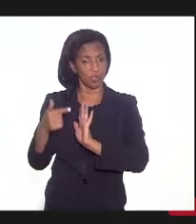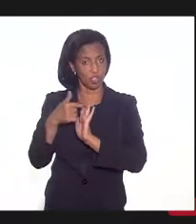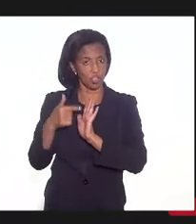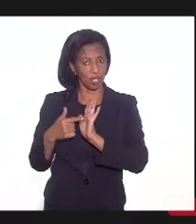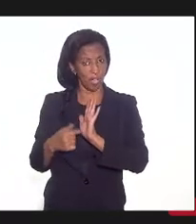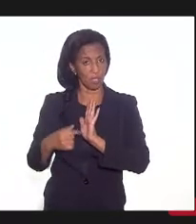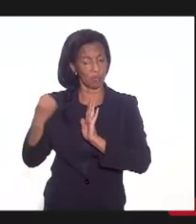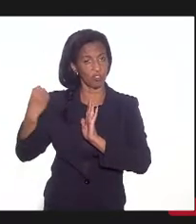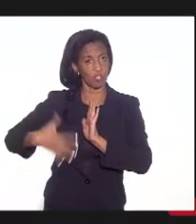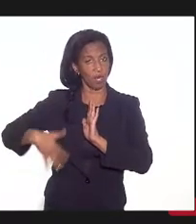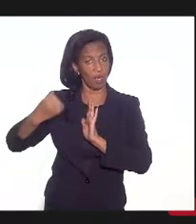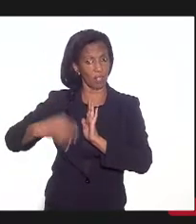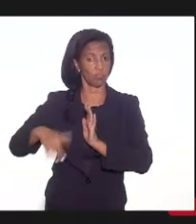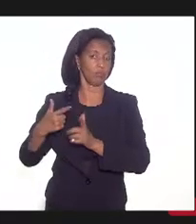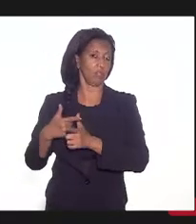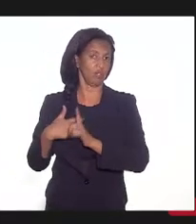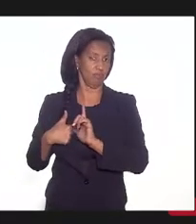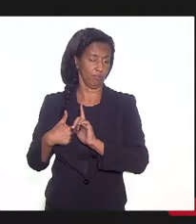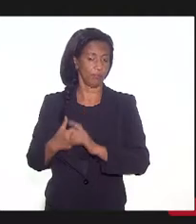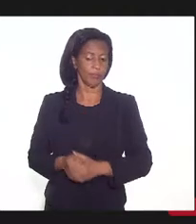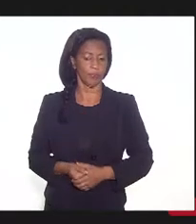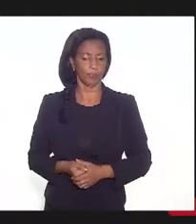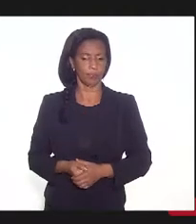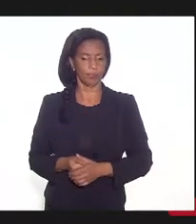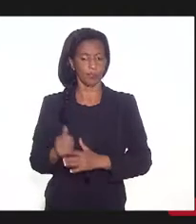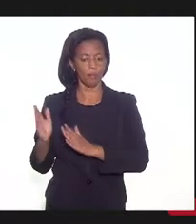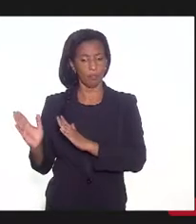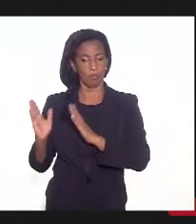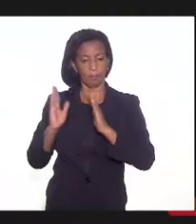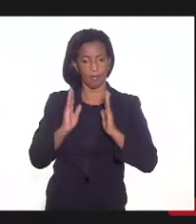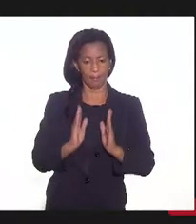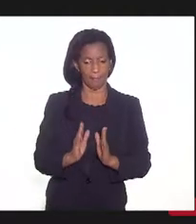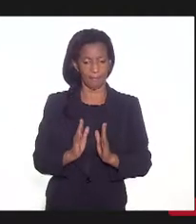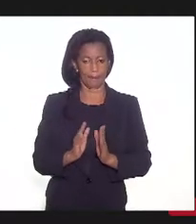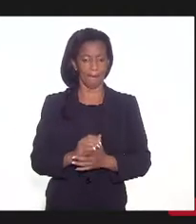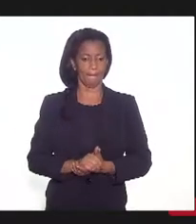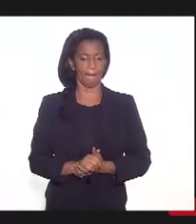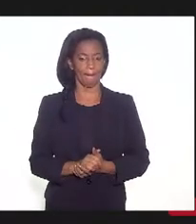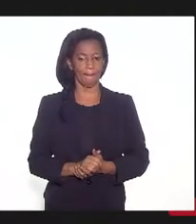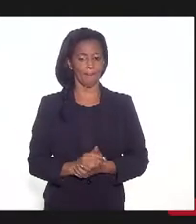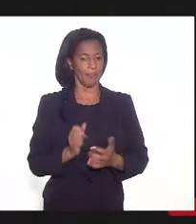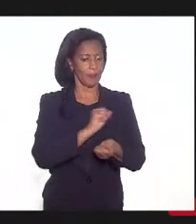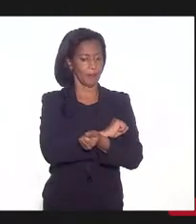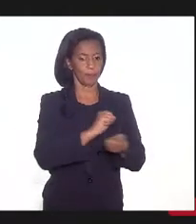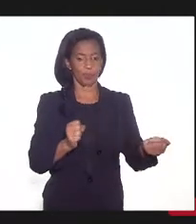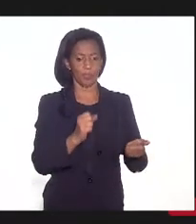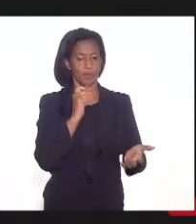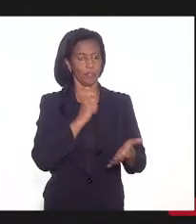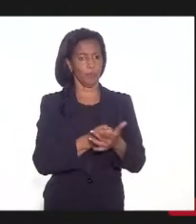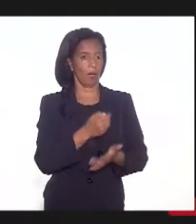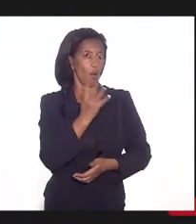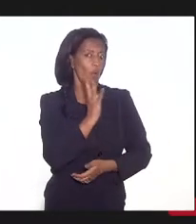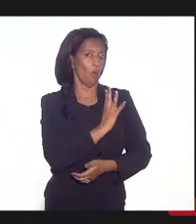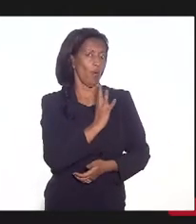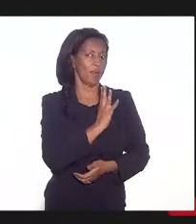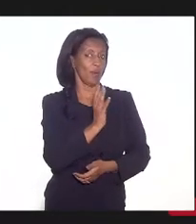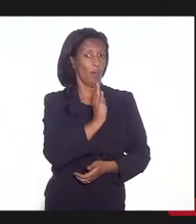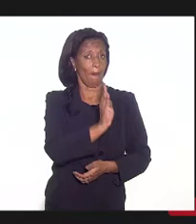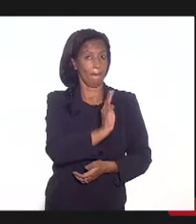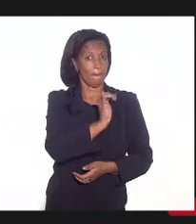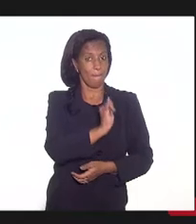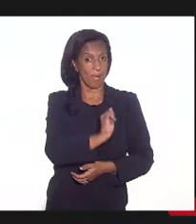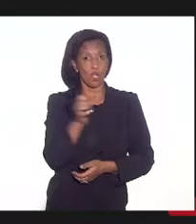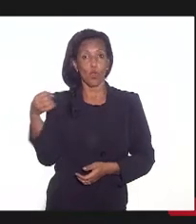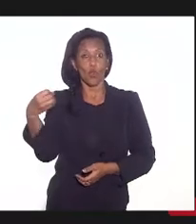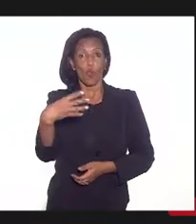custo do serviço da dívida. No regime anterior, que era impossível de pagar, 44 bi. No